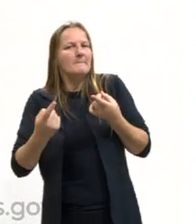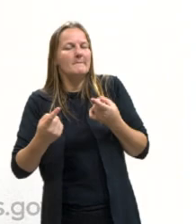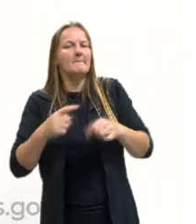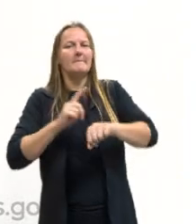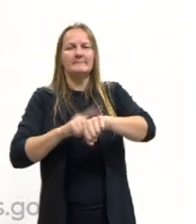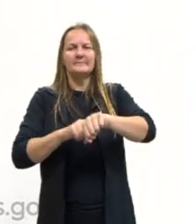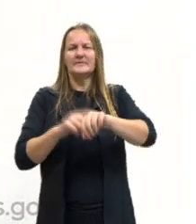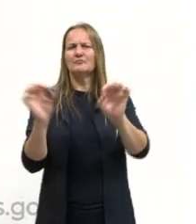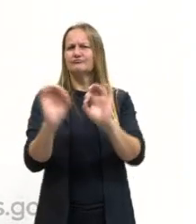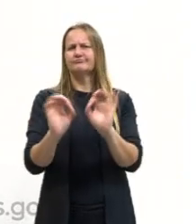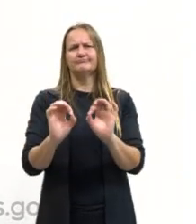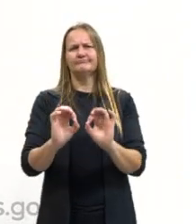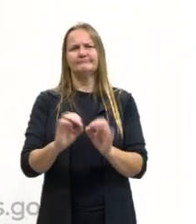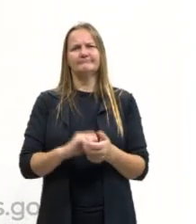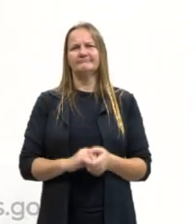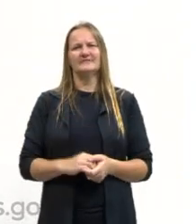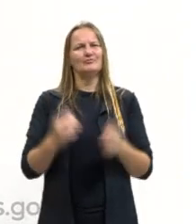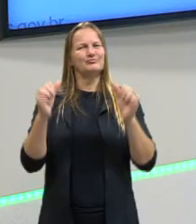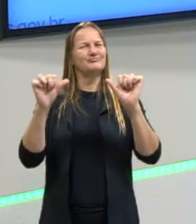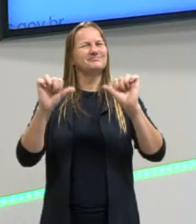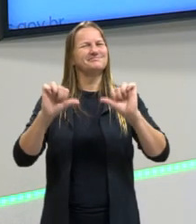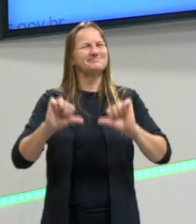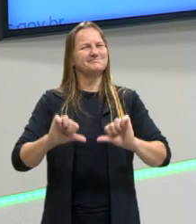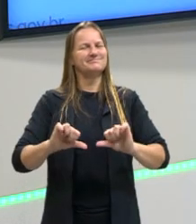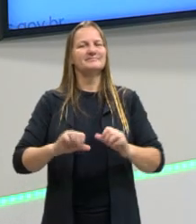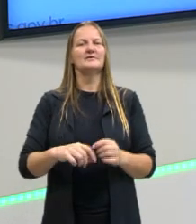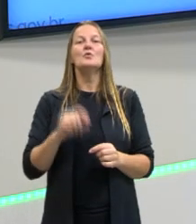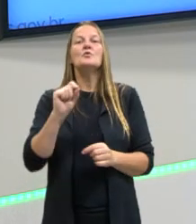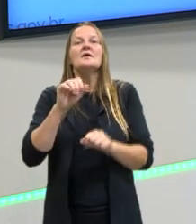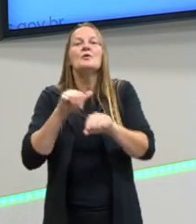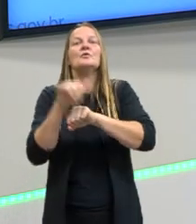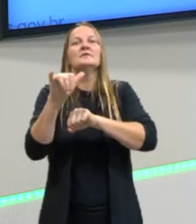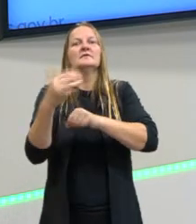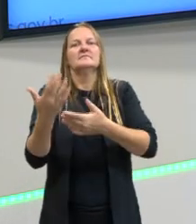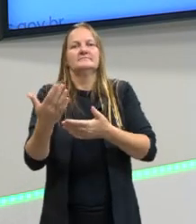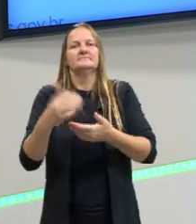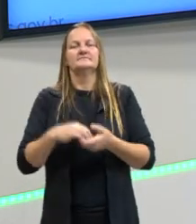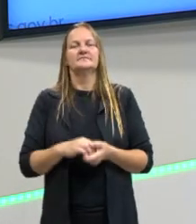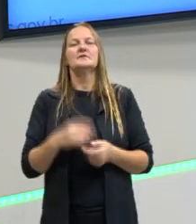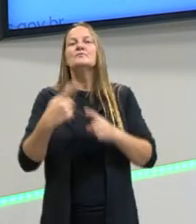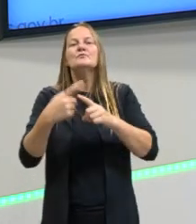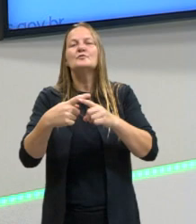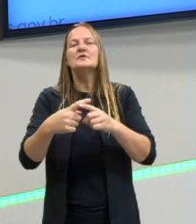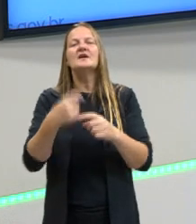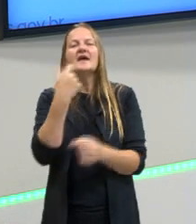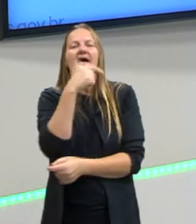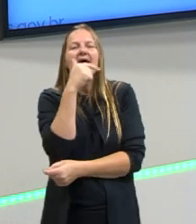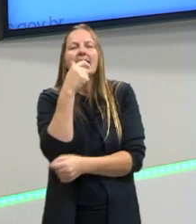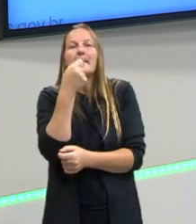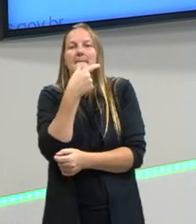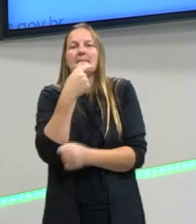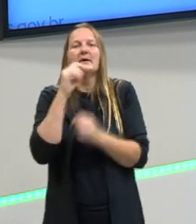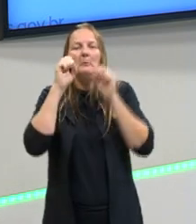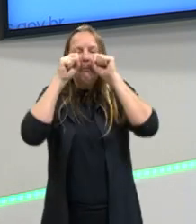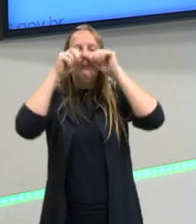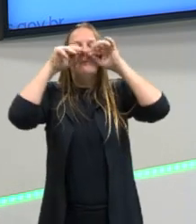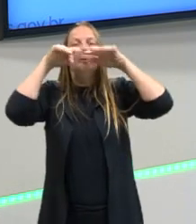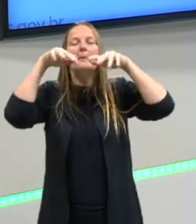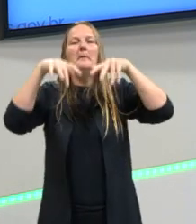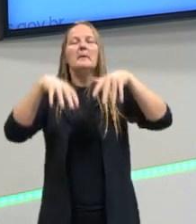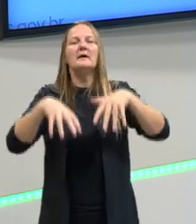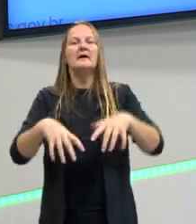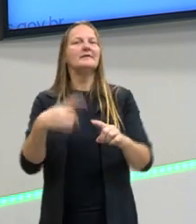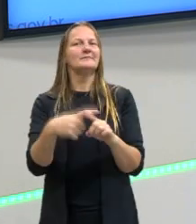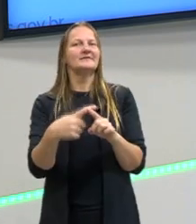ela não vai ter ao final. E o que que acontece aqui? Por que que ela é uma ironia dramática? A gente está pensando de